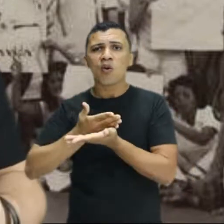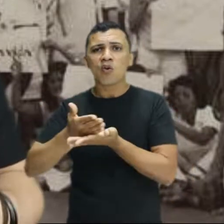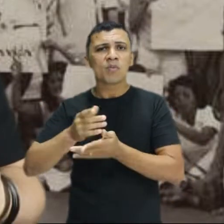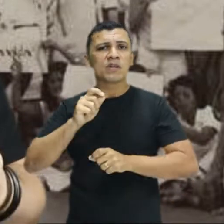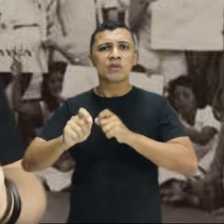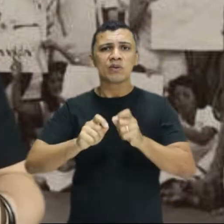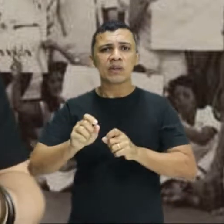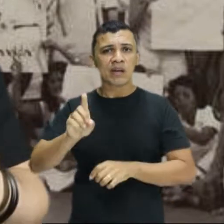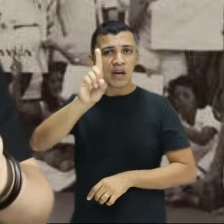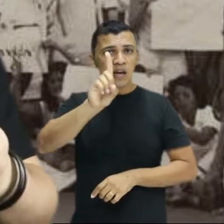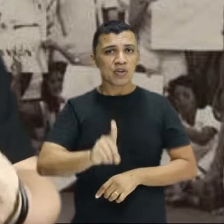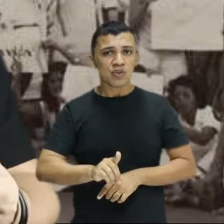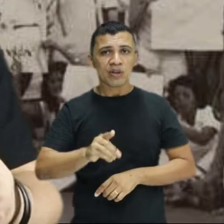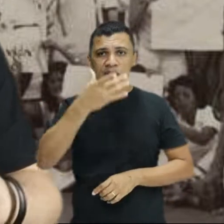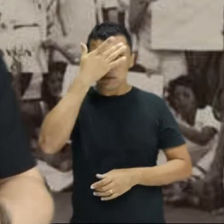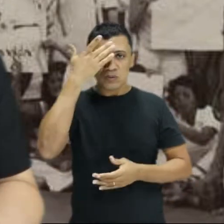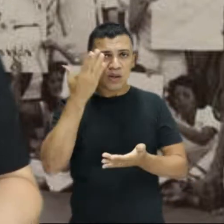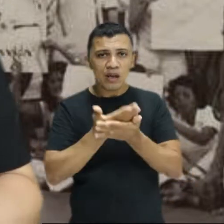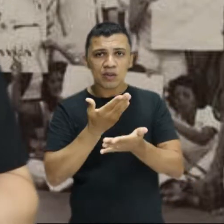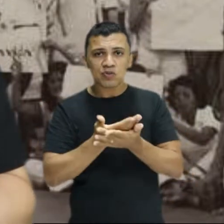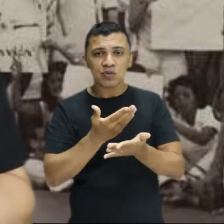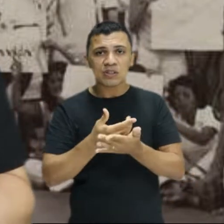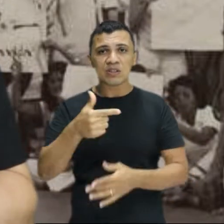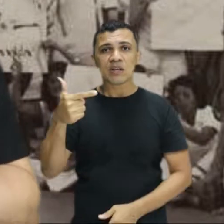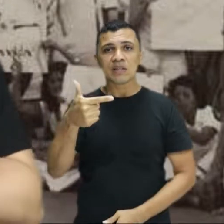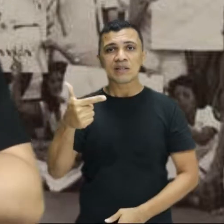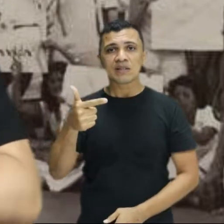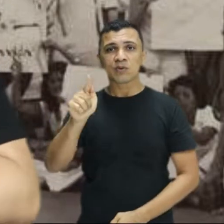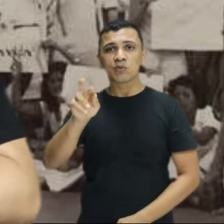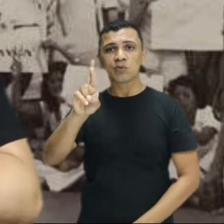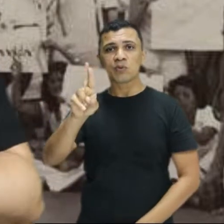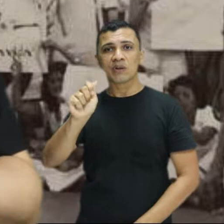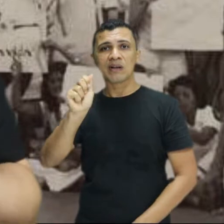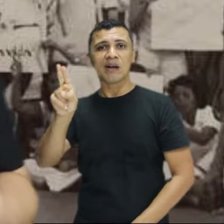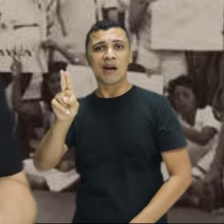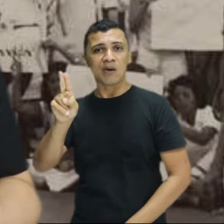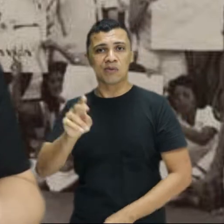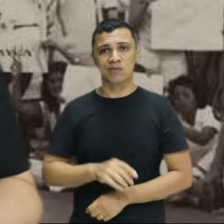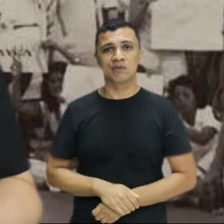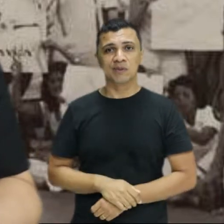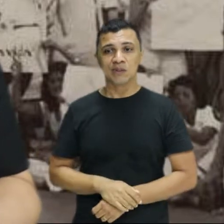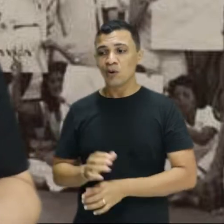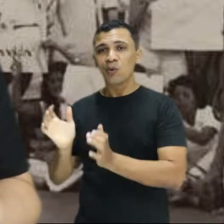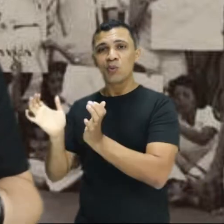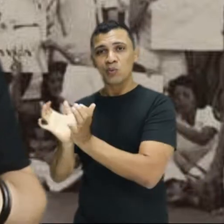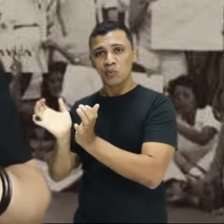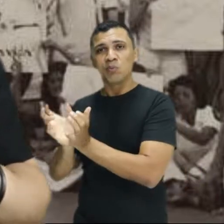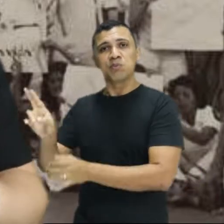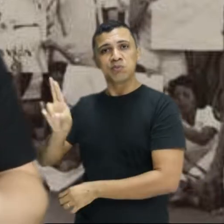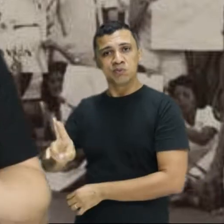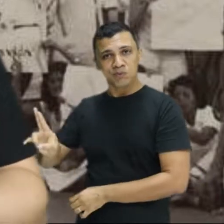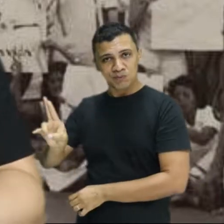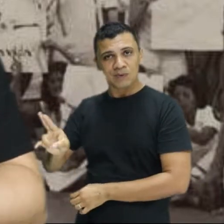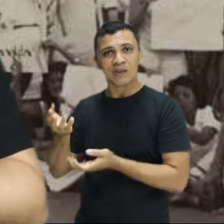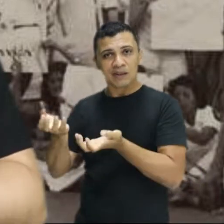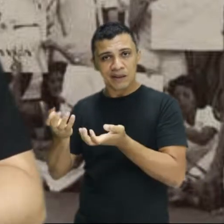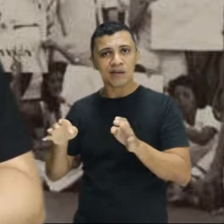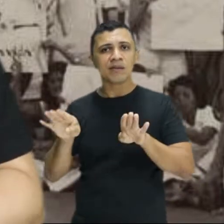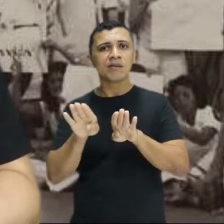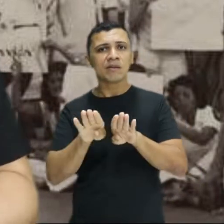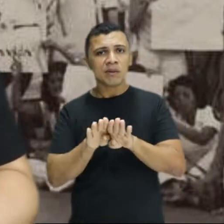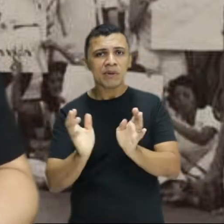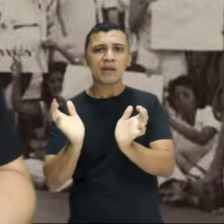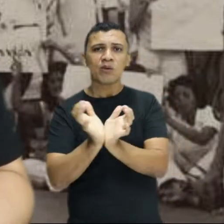o direito aos estudantes secundaristas. Então, assim, não era só mais os universitários que queriam benefício, eram também os